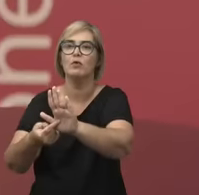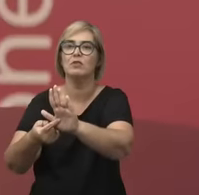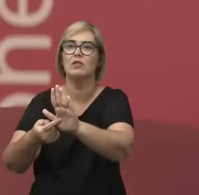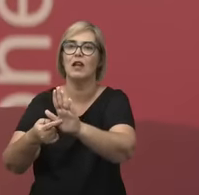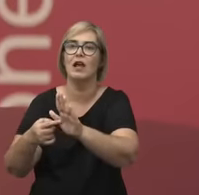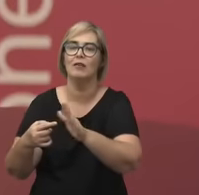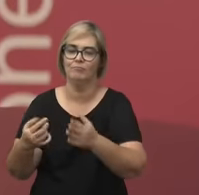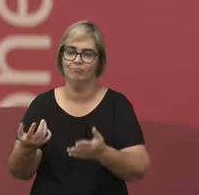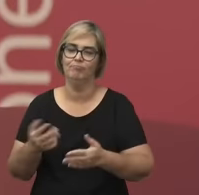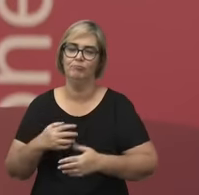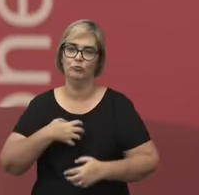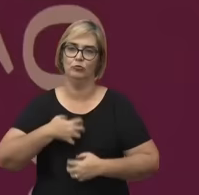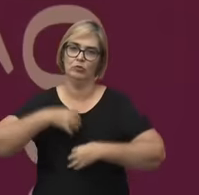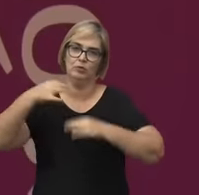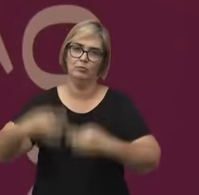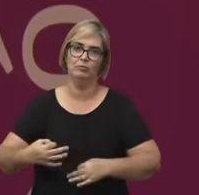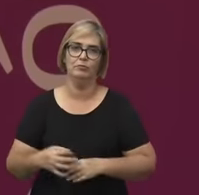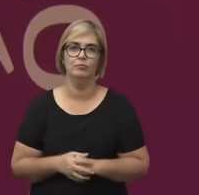mais pleno.